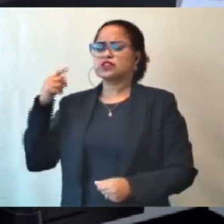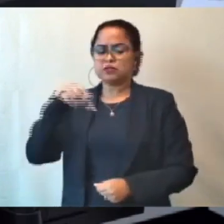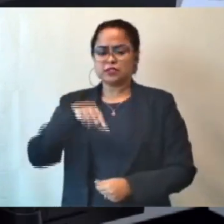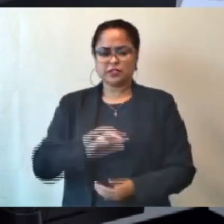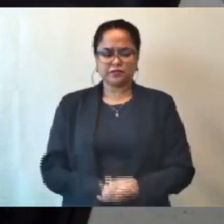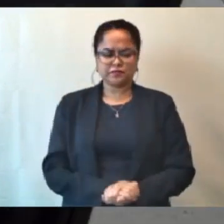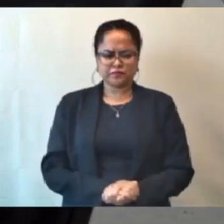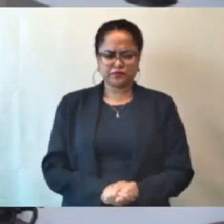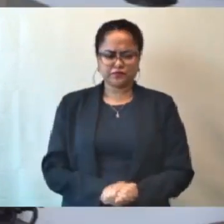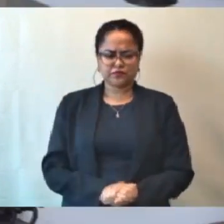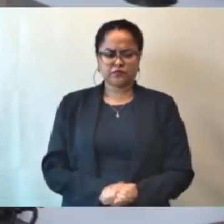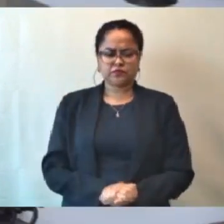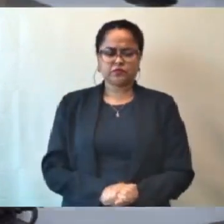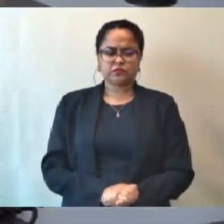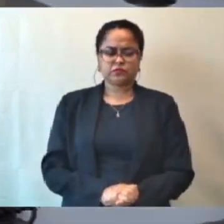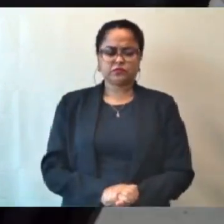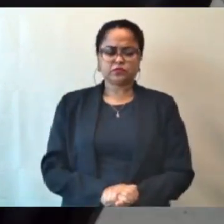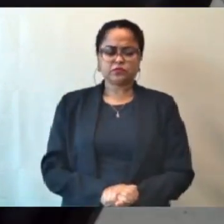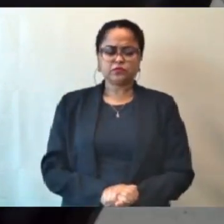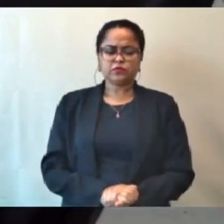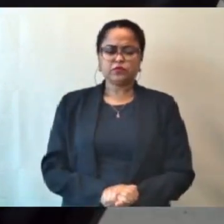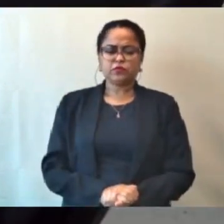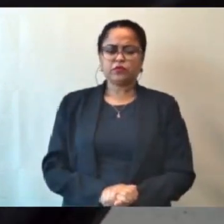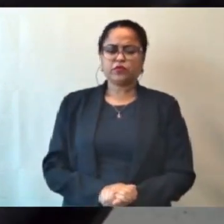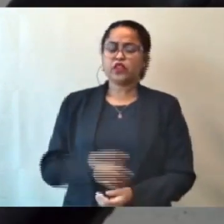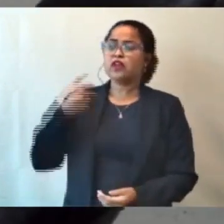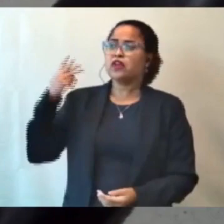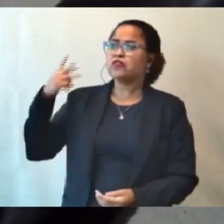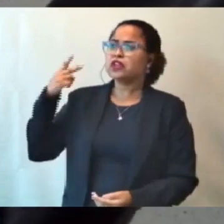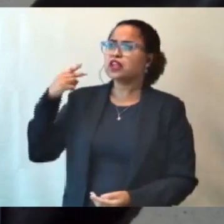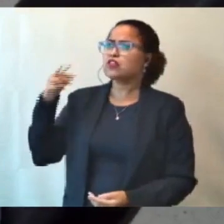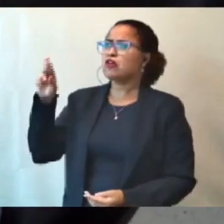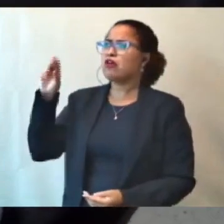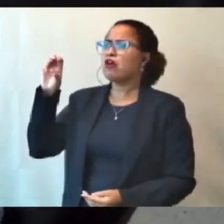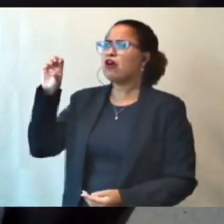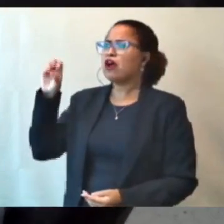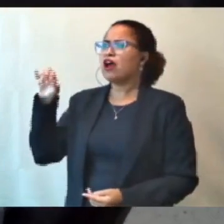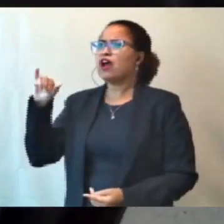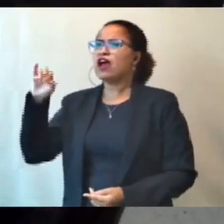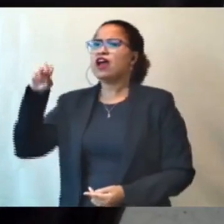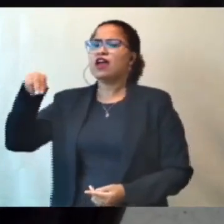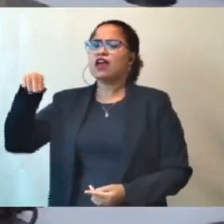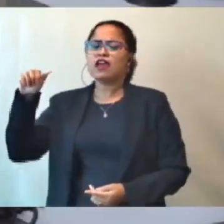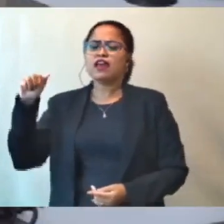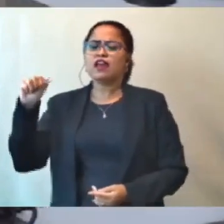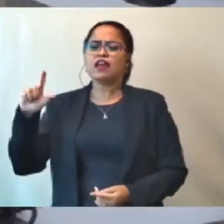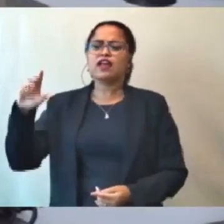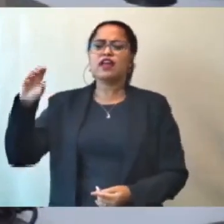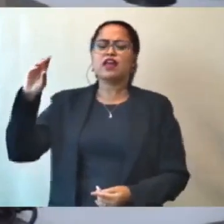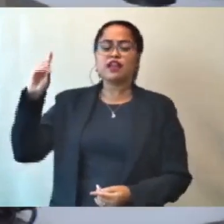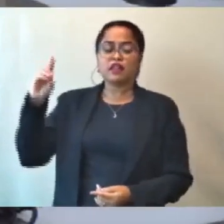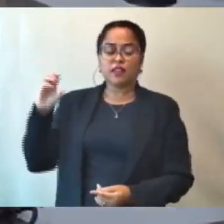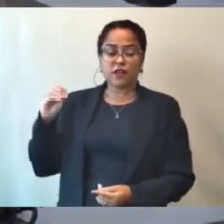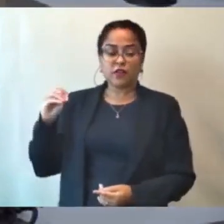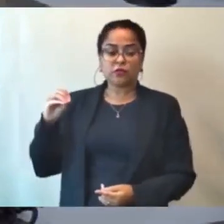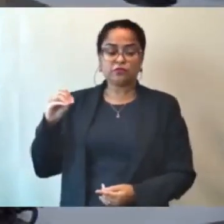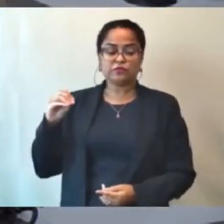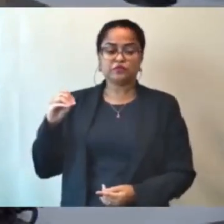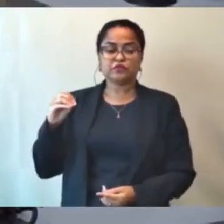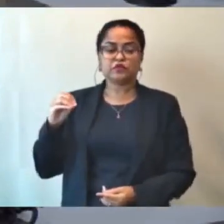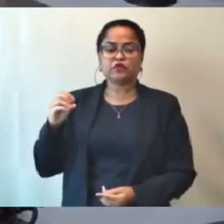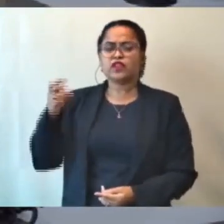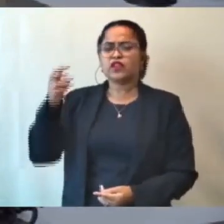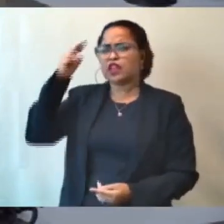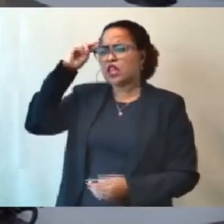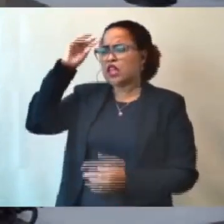Vereador Reinaldo Gomes. Fala comigo, irmão. Vossa Excelência, eu respeito